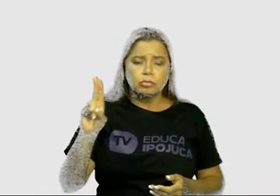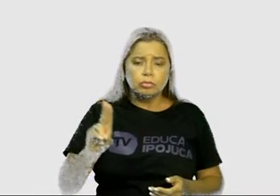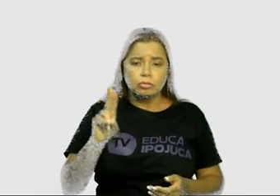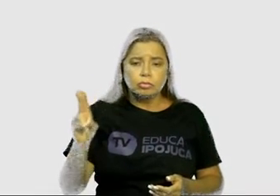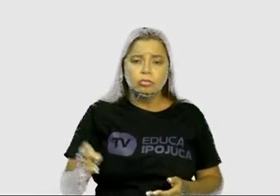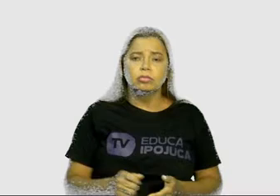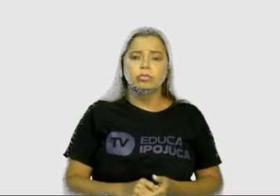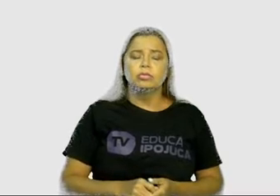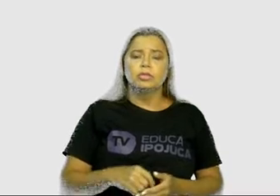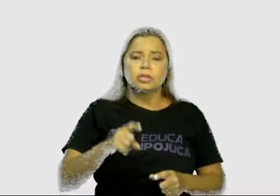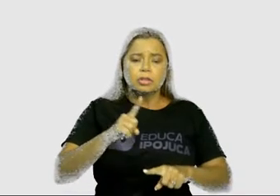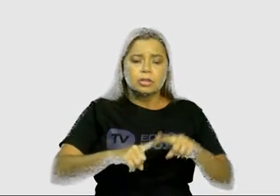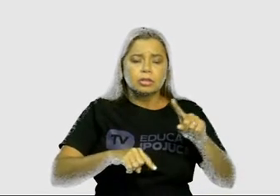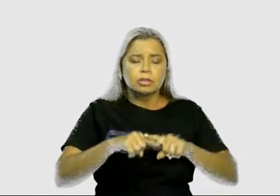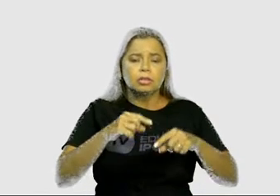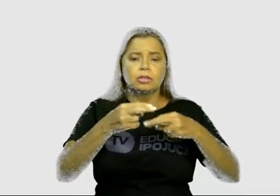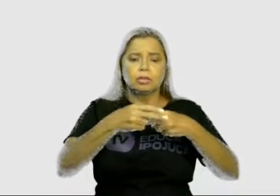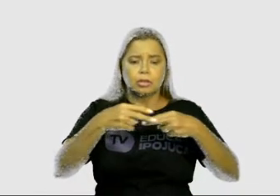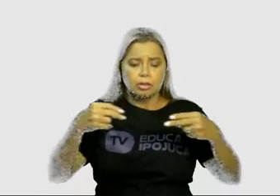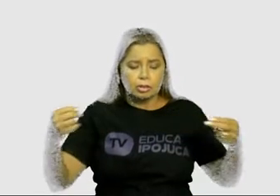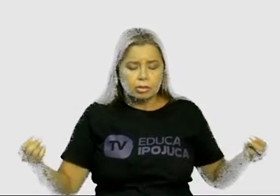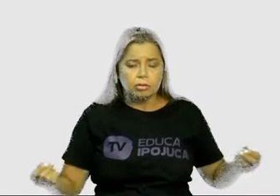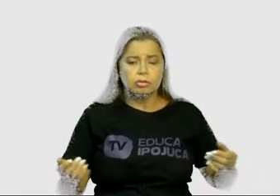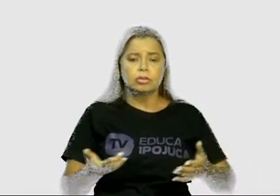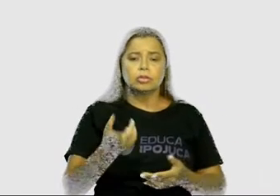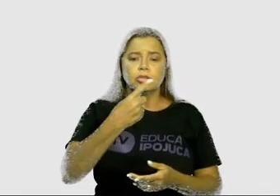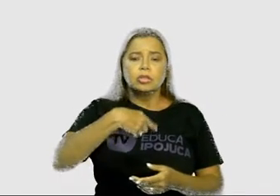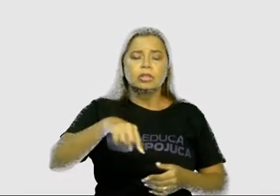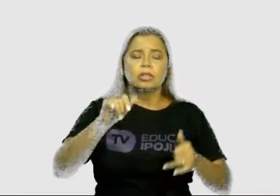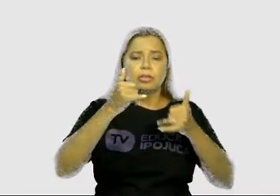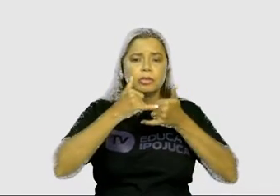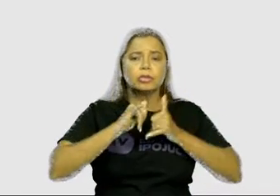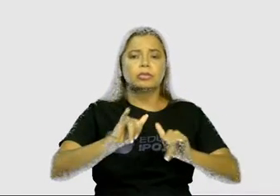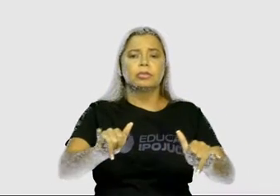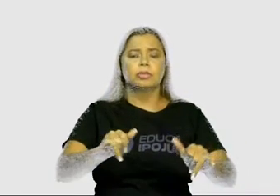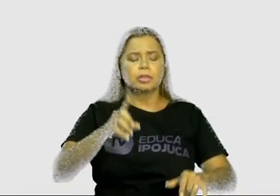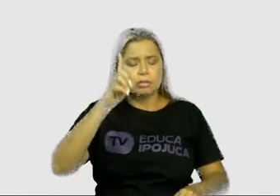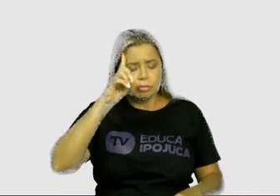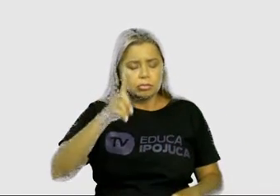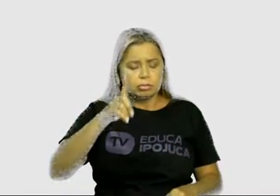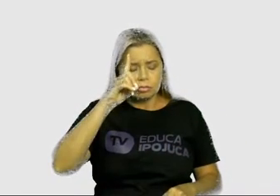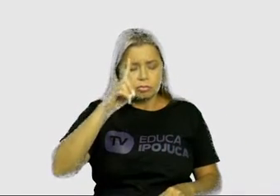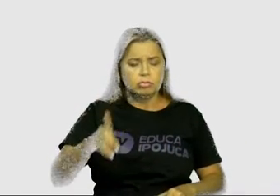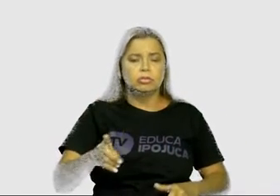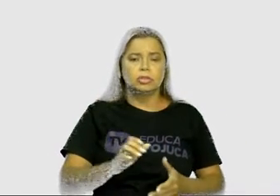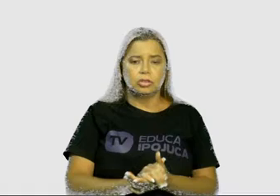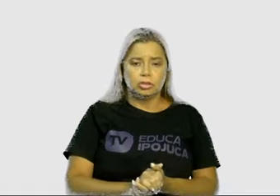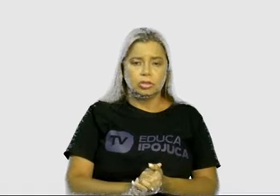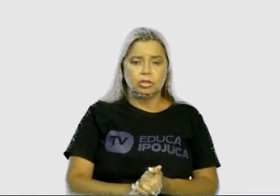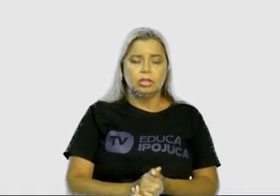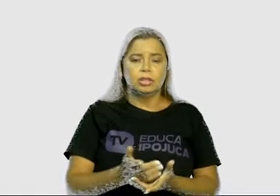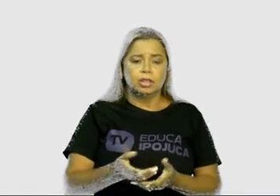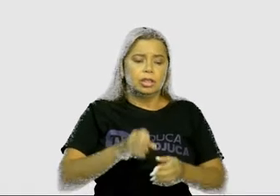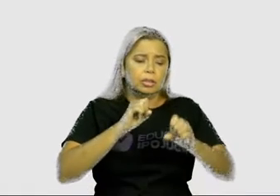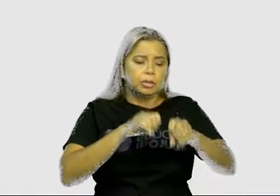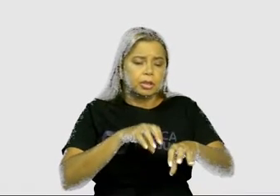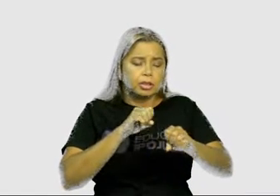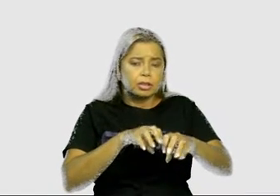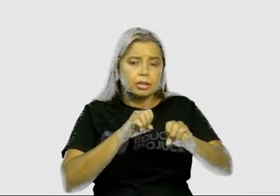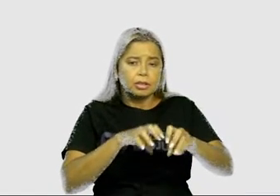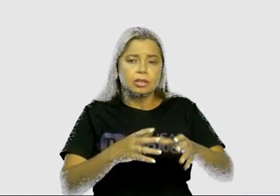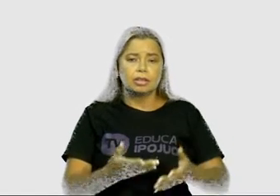serve para alguma coisa, e traz informações que são bastante úteis no nosso dia a dia. Seja em campanhas educativas,